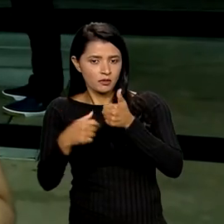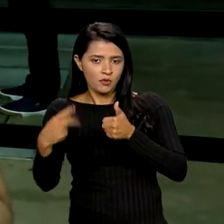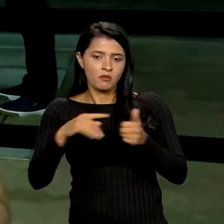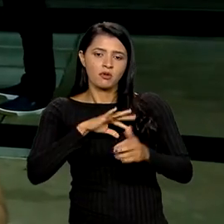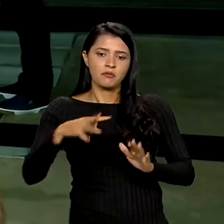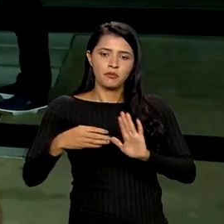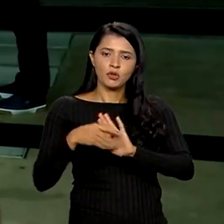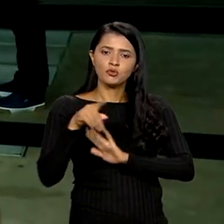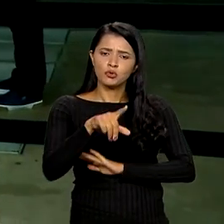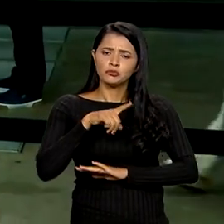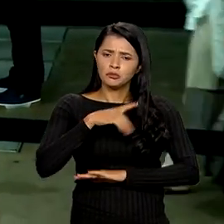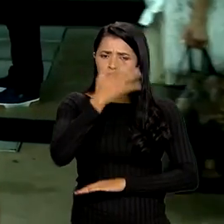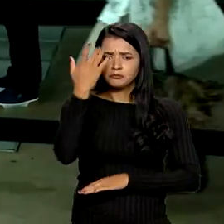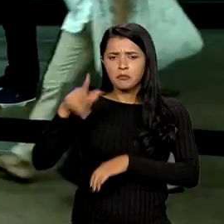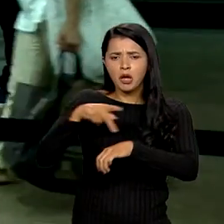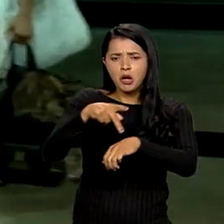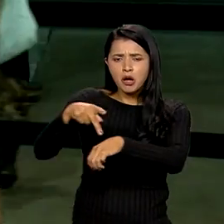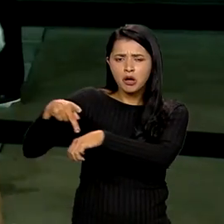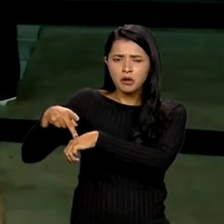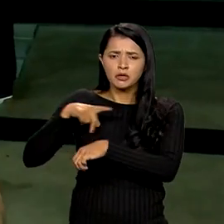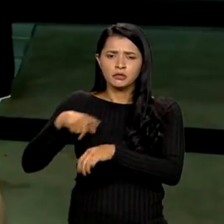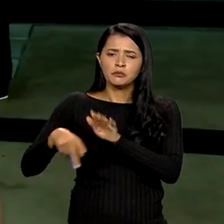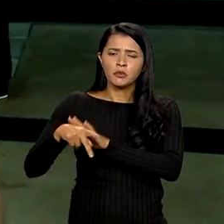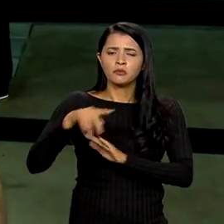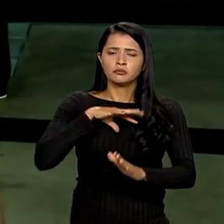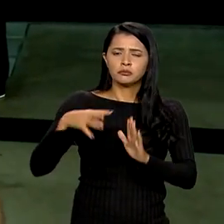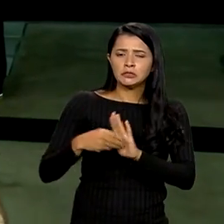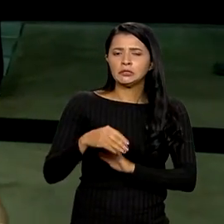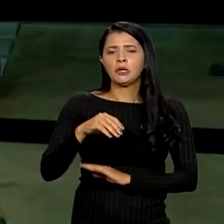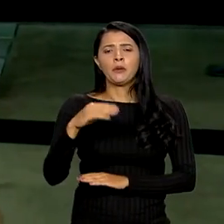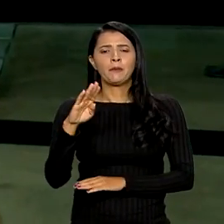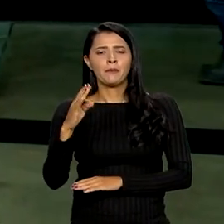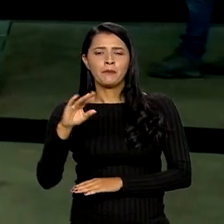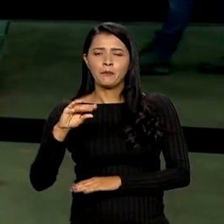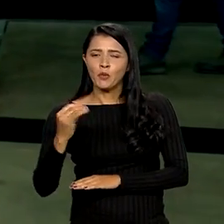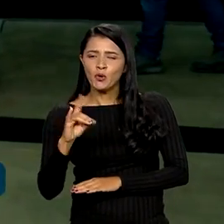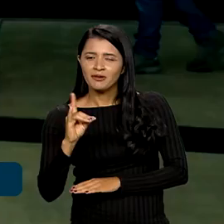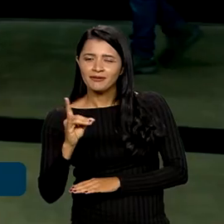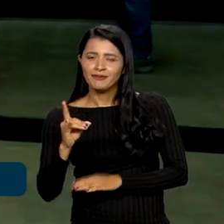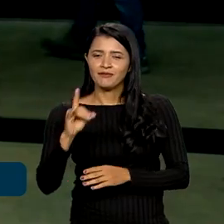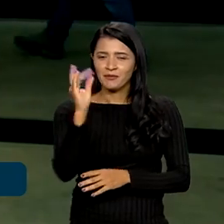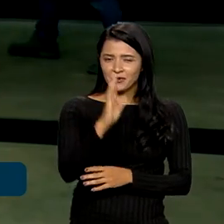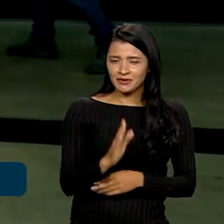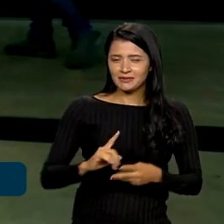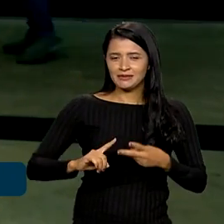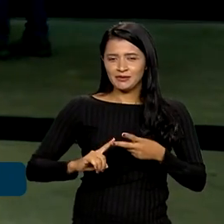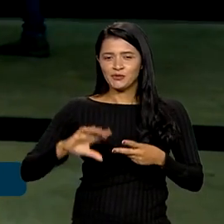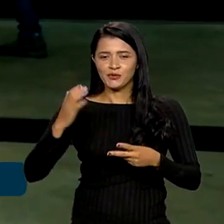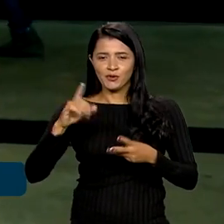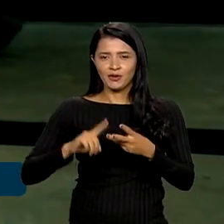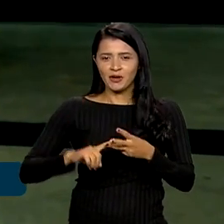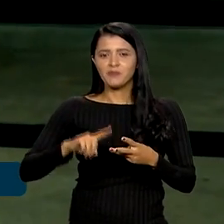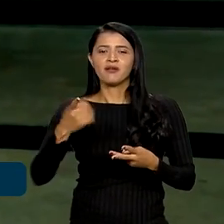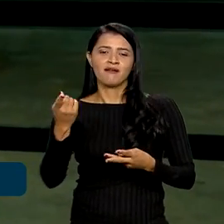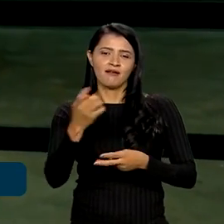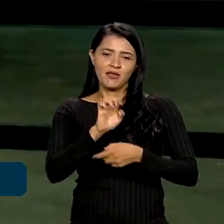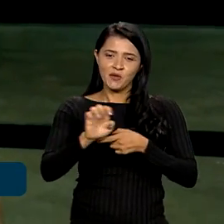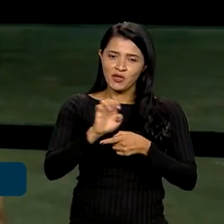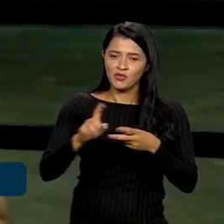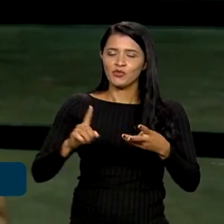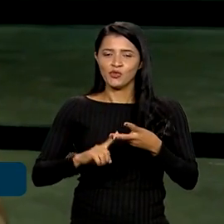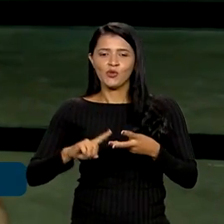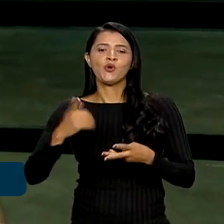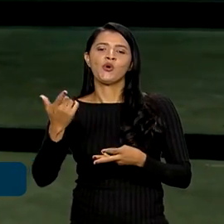Amazônia, que reúne aqui países amazônicos, Bolívia, o nosso Brasil, Colômbia, Equador, Guiana, Peru,